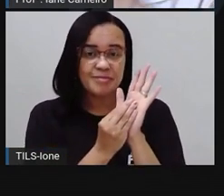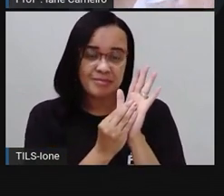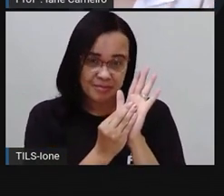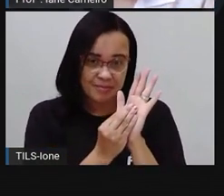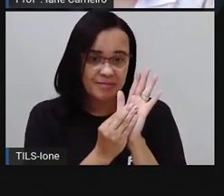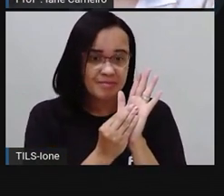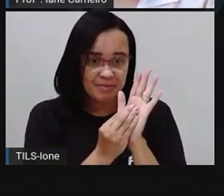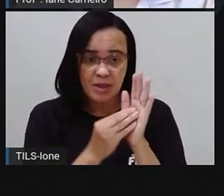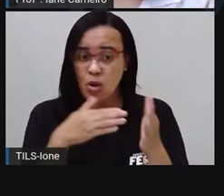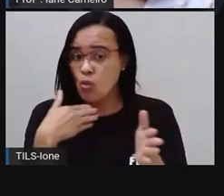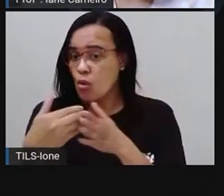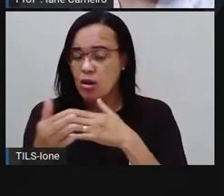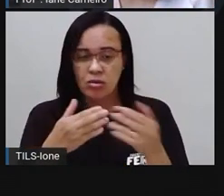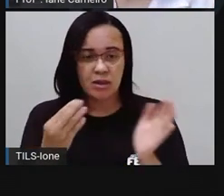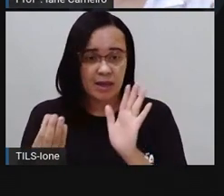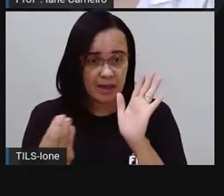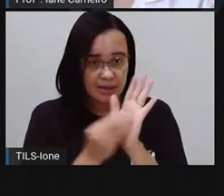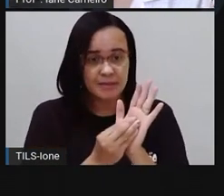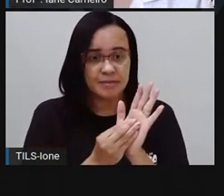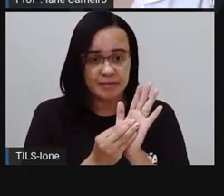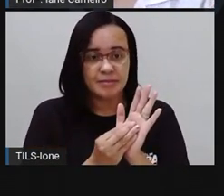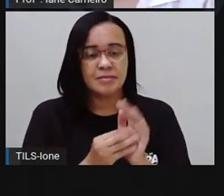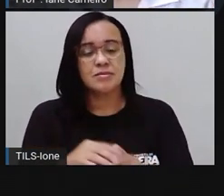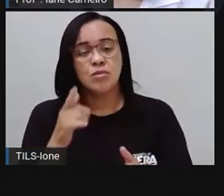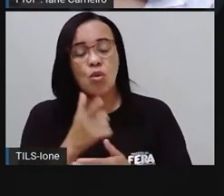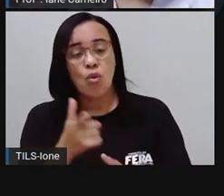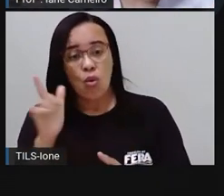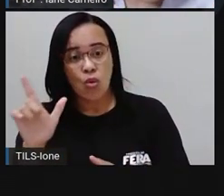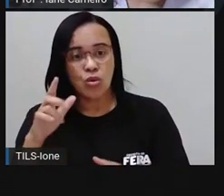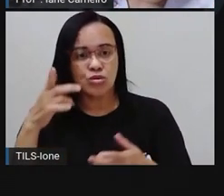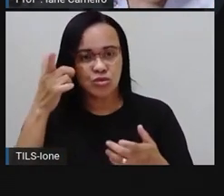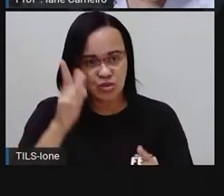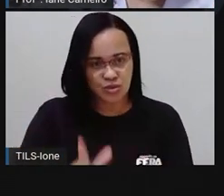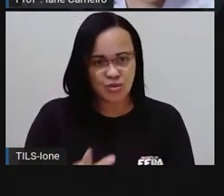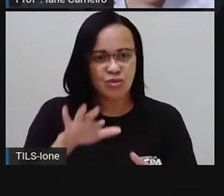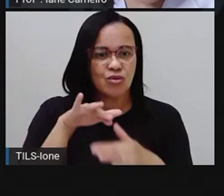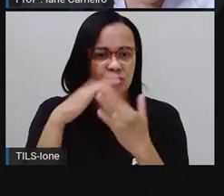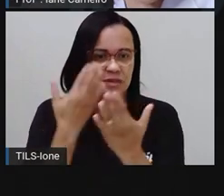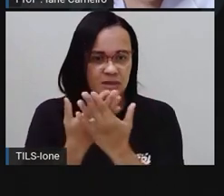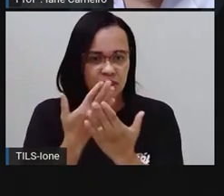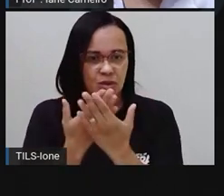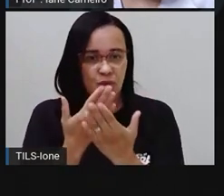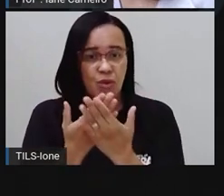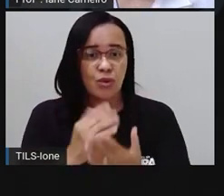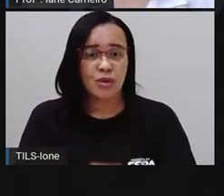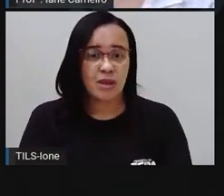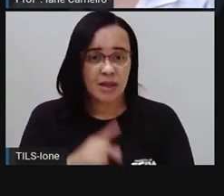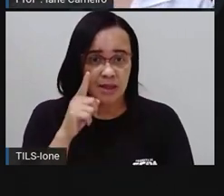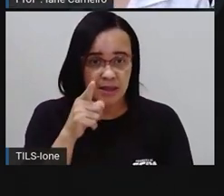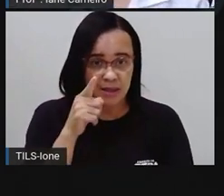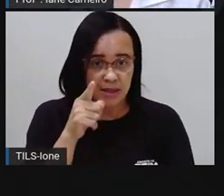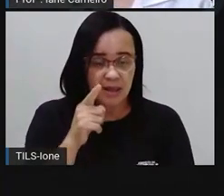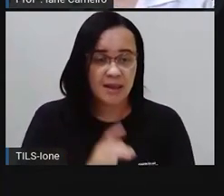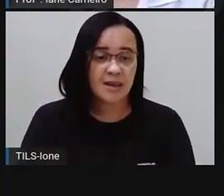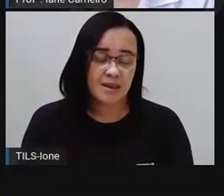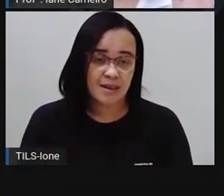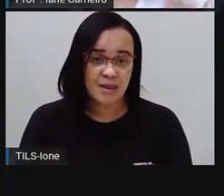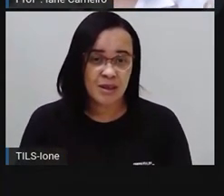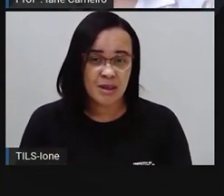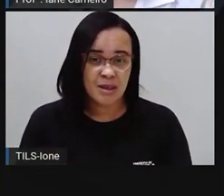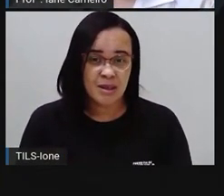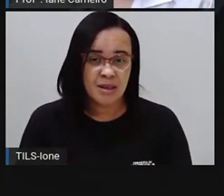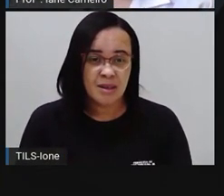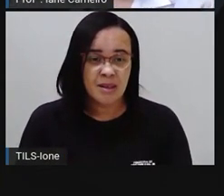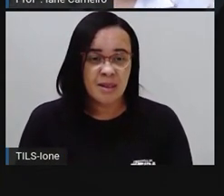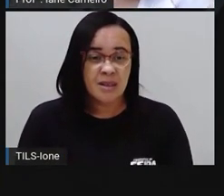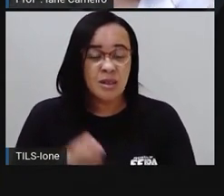colocar qualquer lugar. Então, eu vou colocar outro nome de outra escola aqui, certo? Chico Mendes. Prodrica, fala o nome de alguma